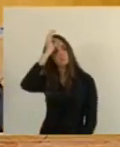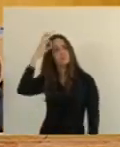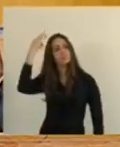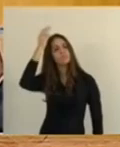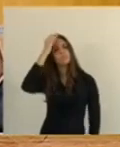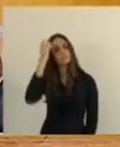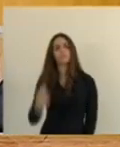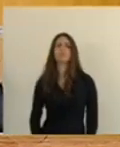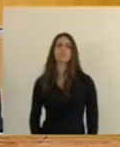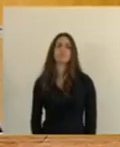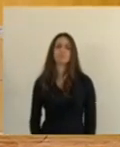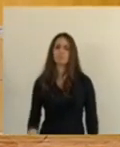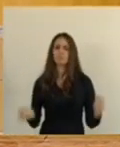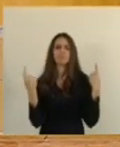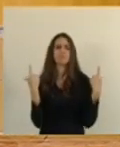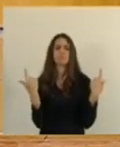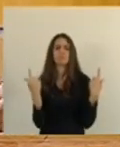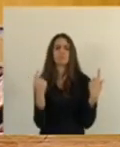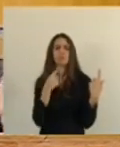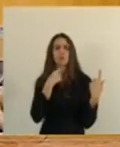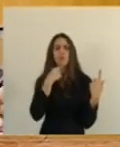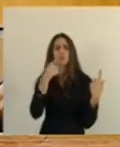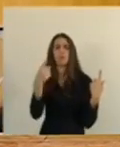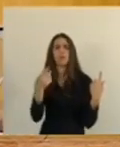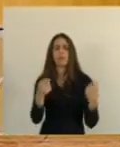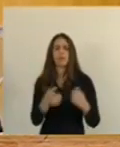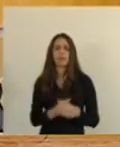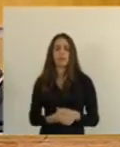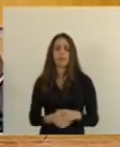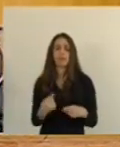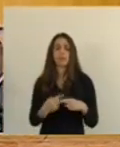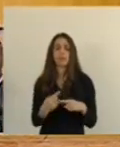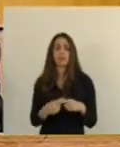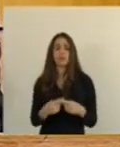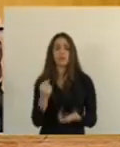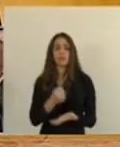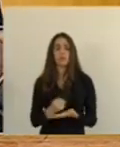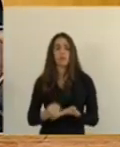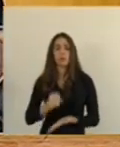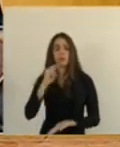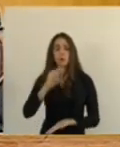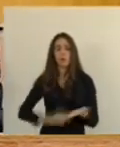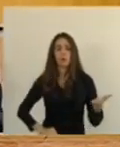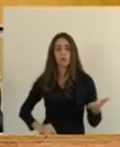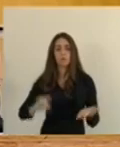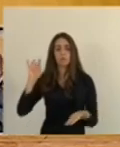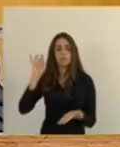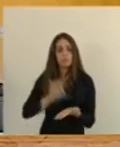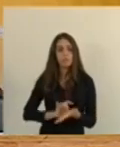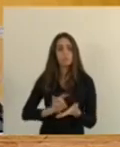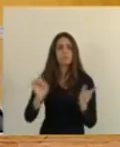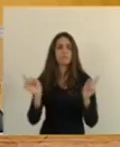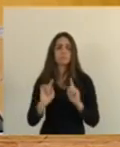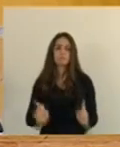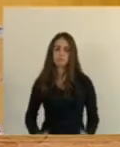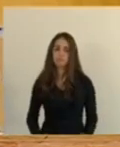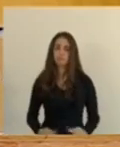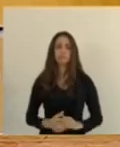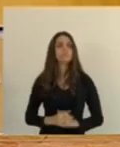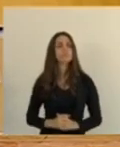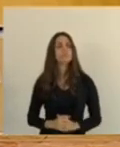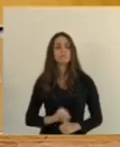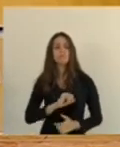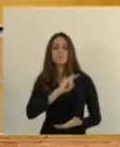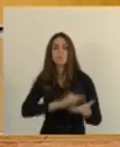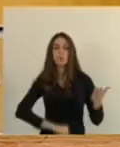Isso é um absurdo, isso é uma vergonha. Por quê? Porque a gente sabe que o contrato não está sendo cumprido. E quando o contrato não